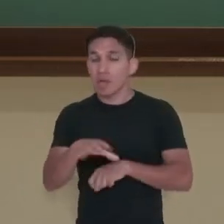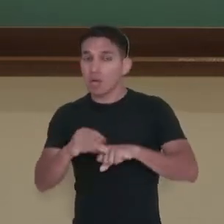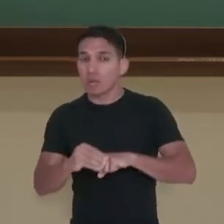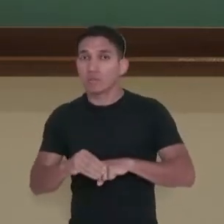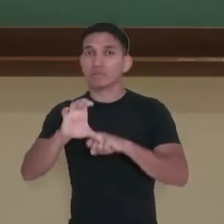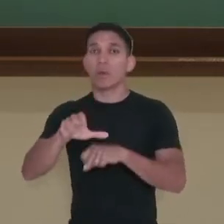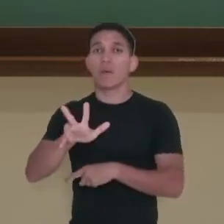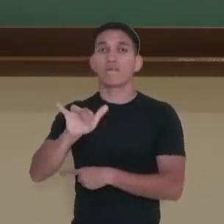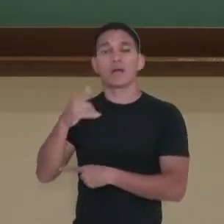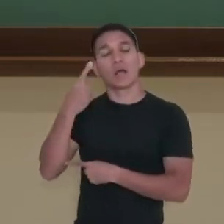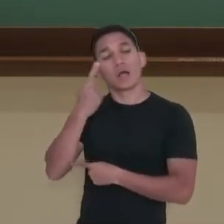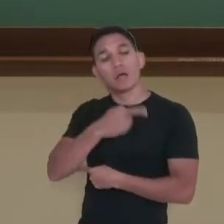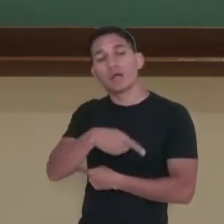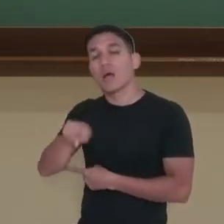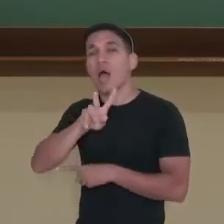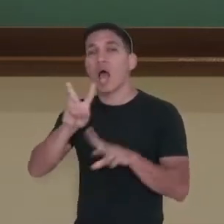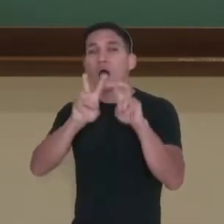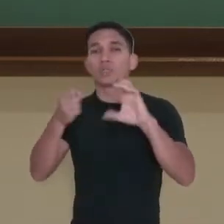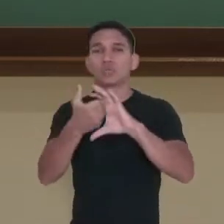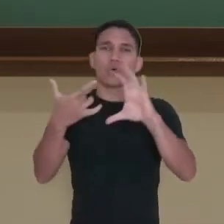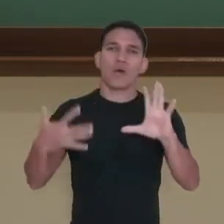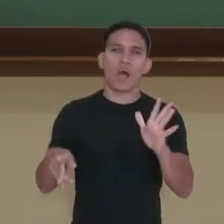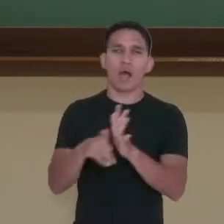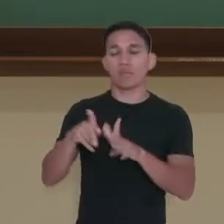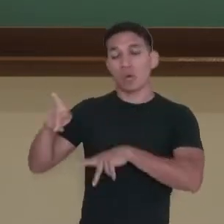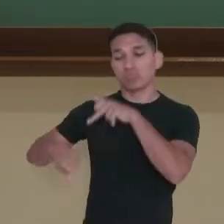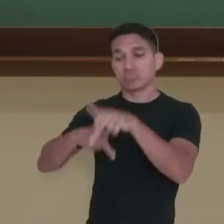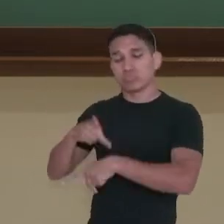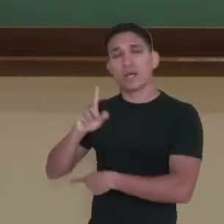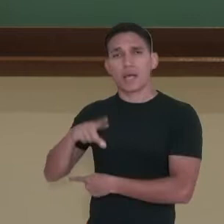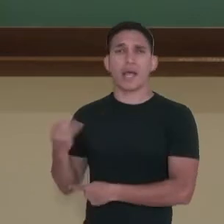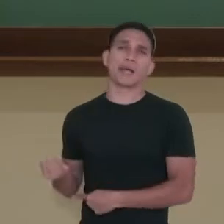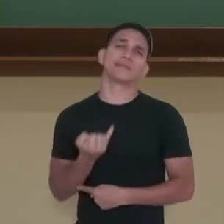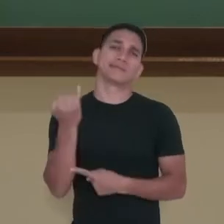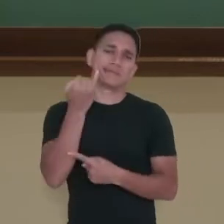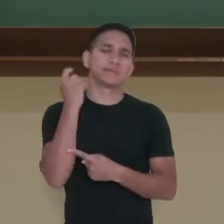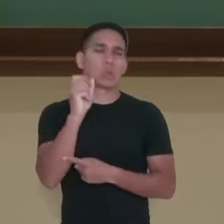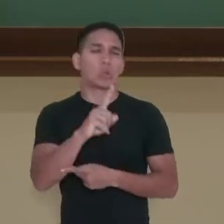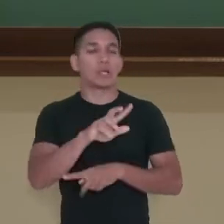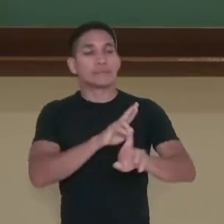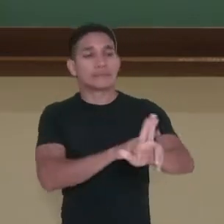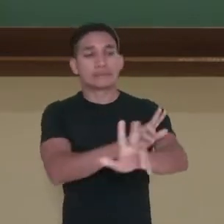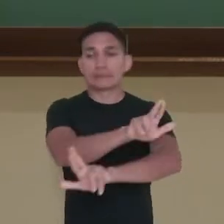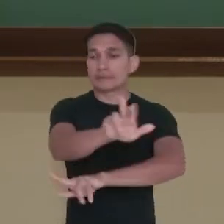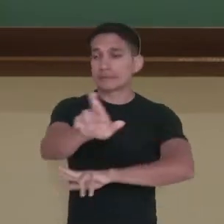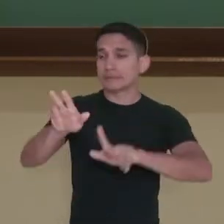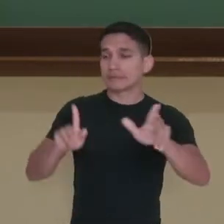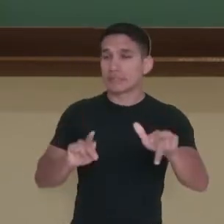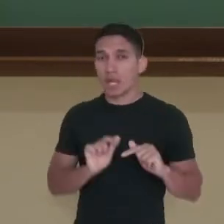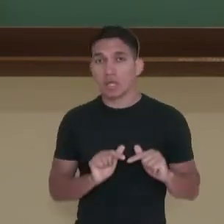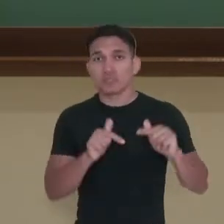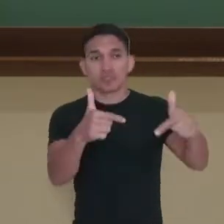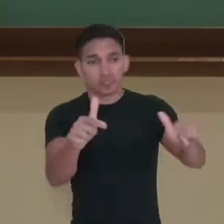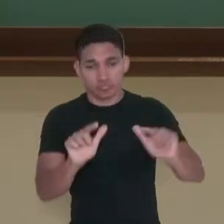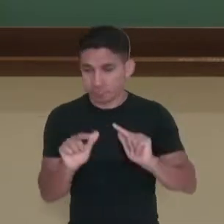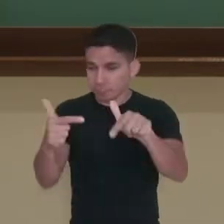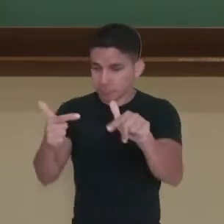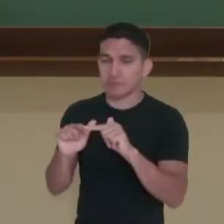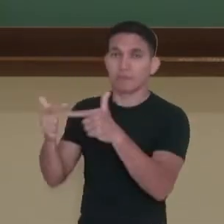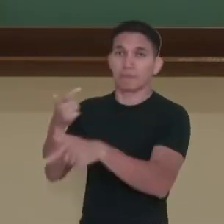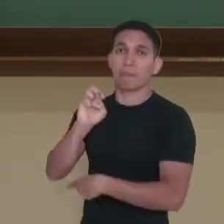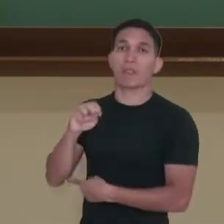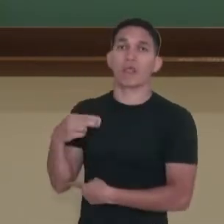sobre características da população e são importantíssimos para diferentes atividades ou para diferentes